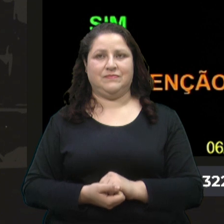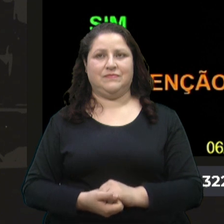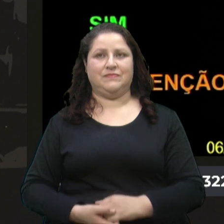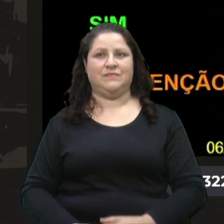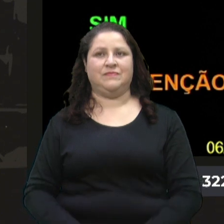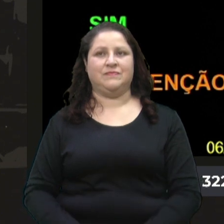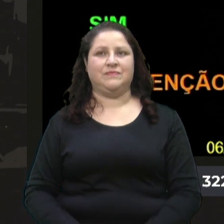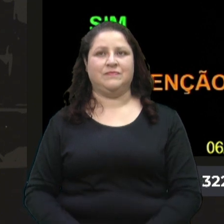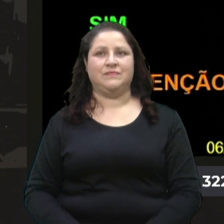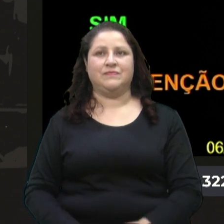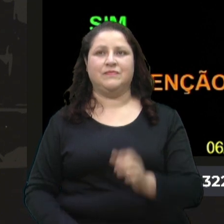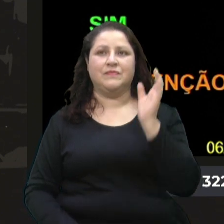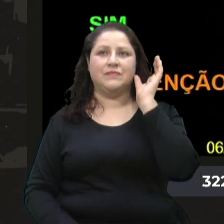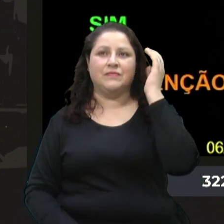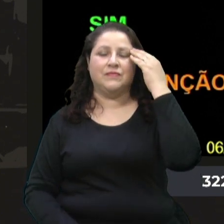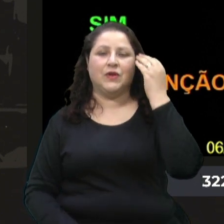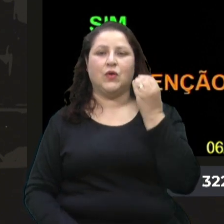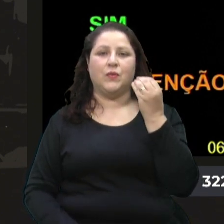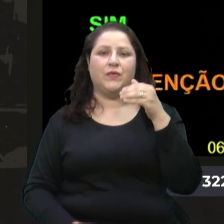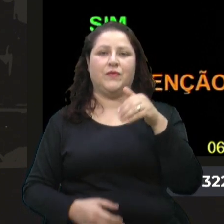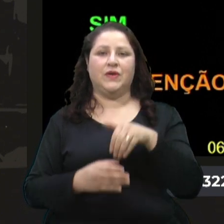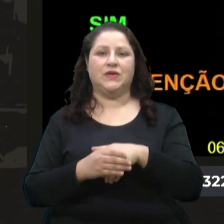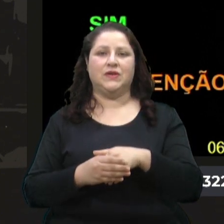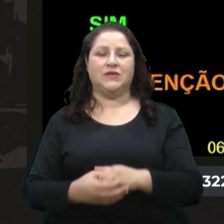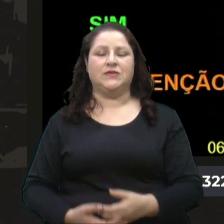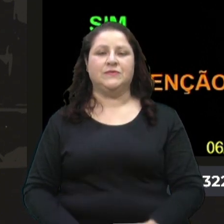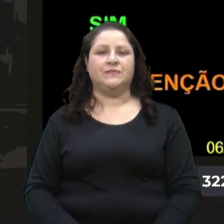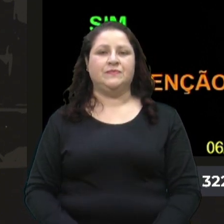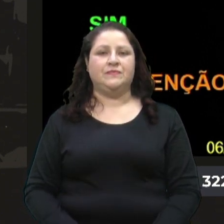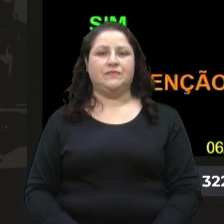Felipe Grimmemeyer, como vota? Felipe Grimmemeyer.